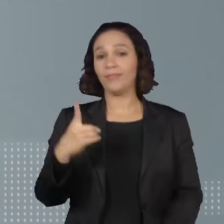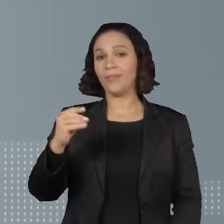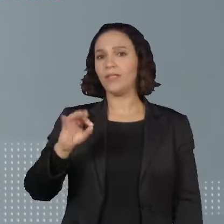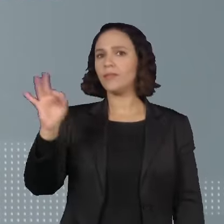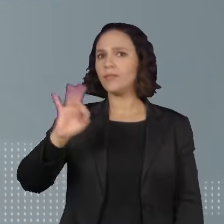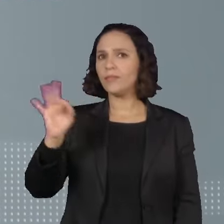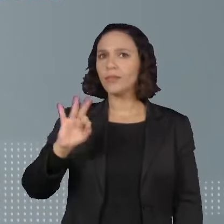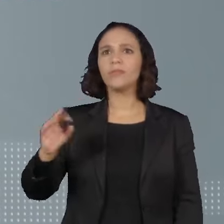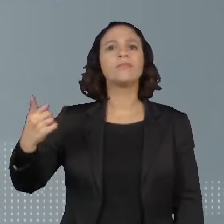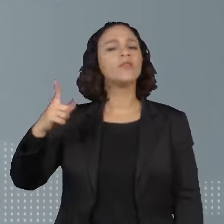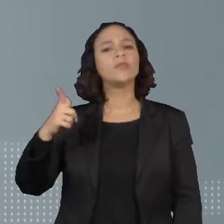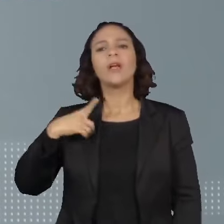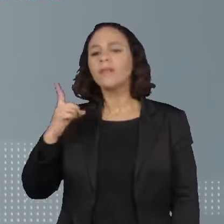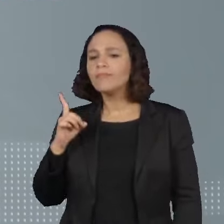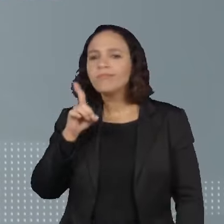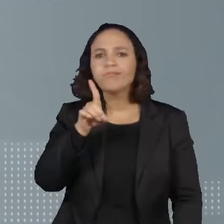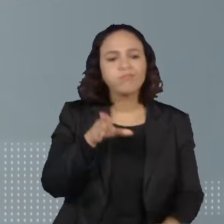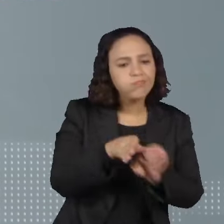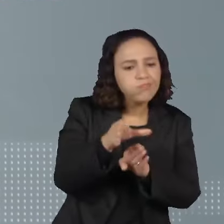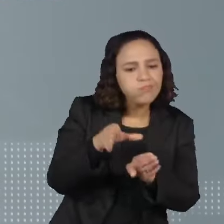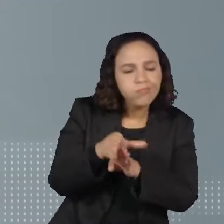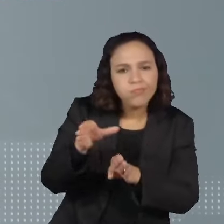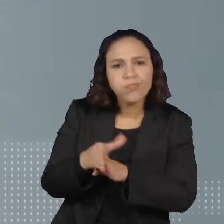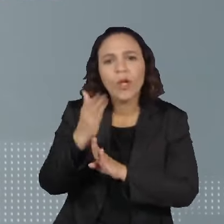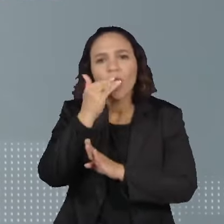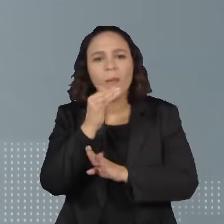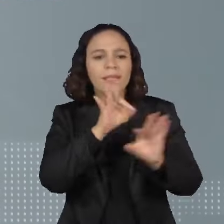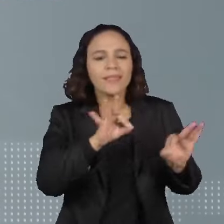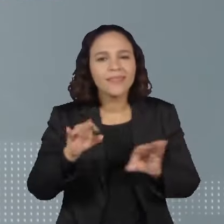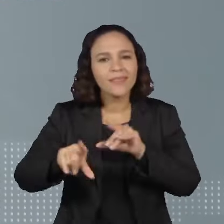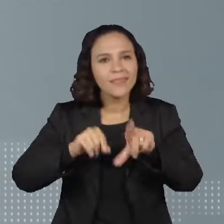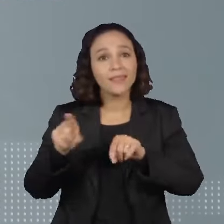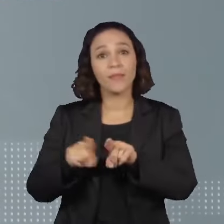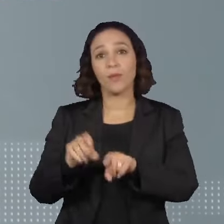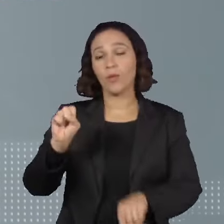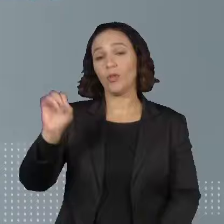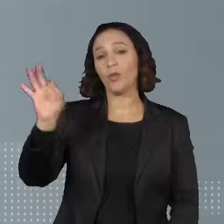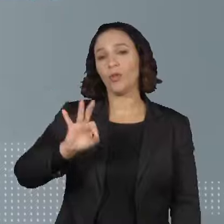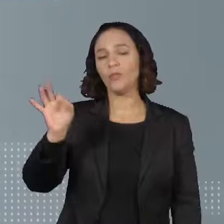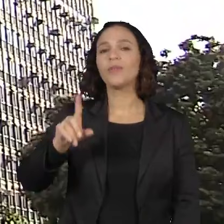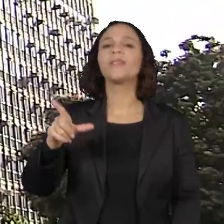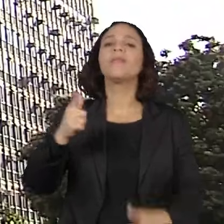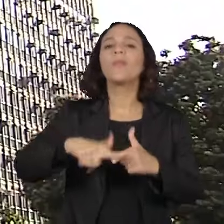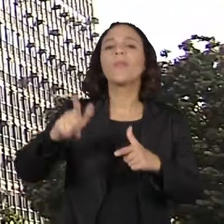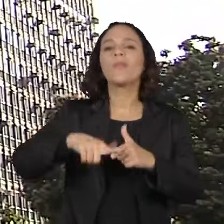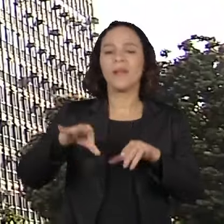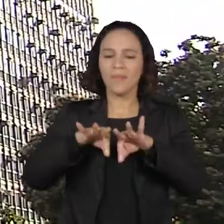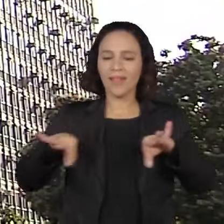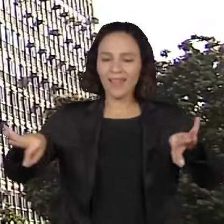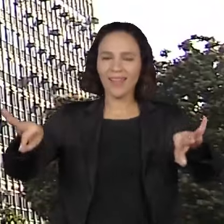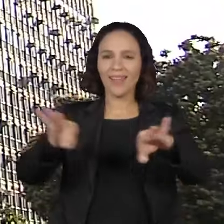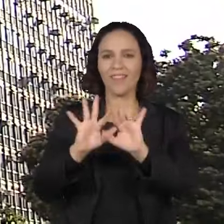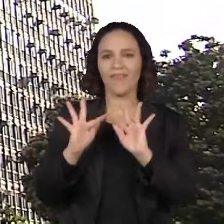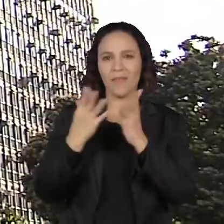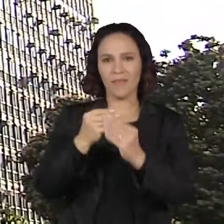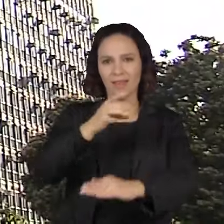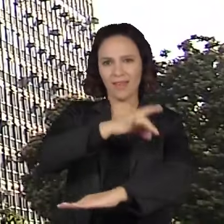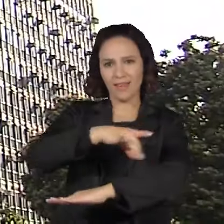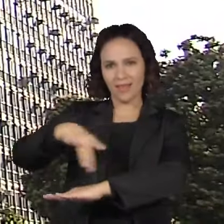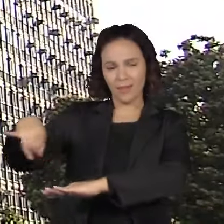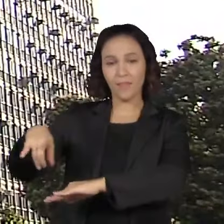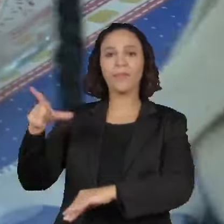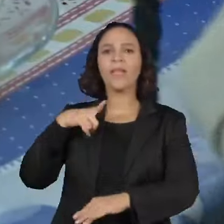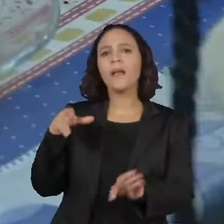deficiente dos conselhos de alimentação escolar e 8% referentes à agricultura familiar. A auditoria fez uma série de